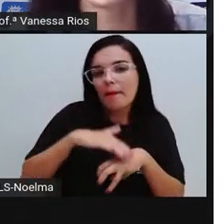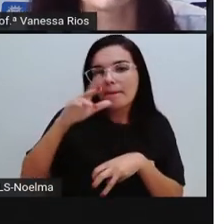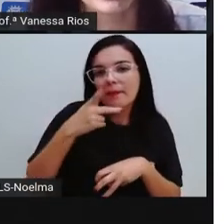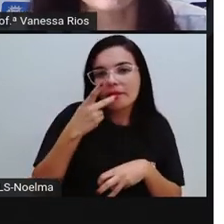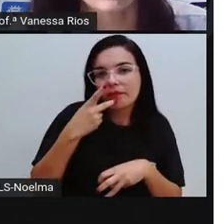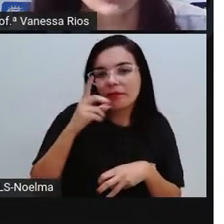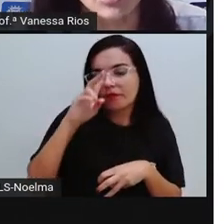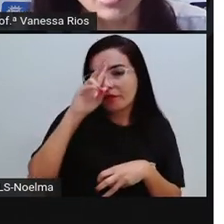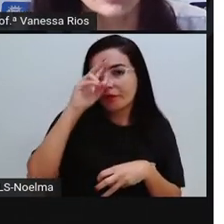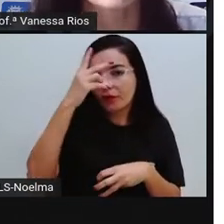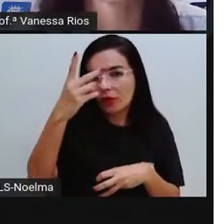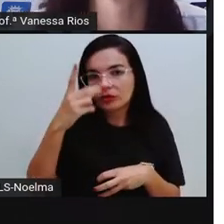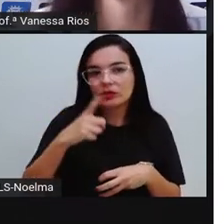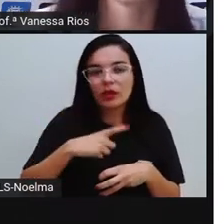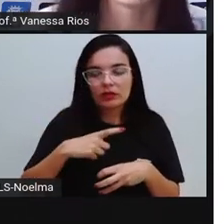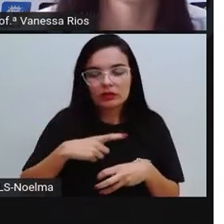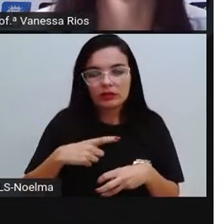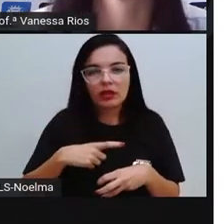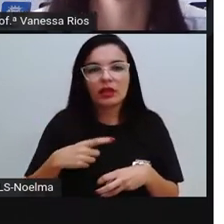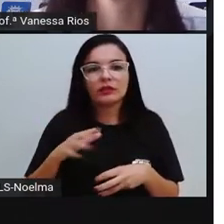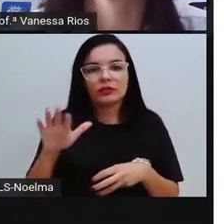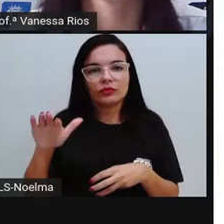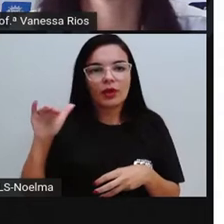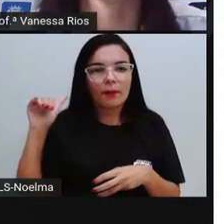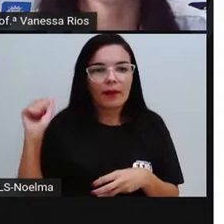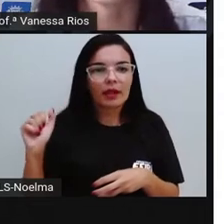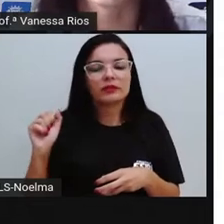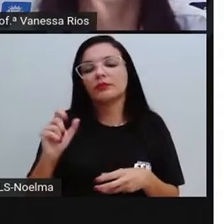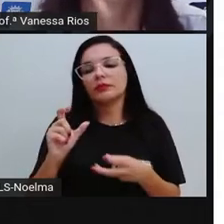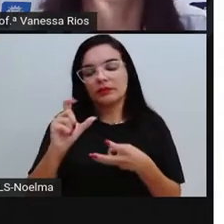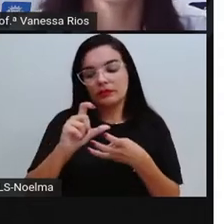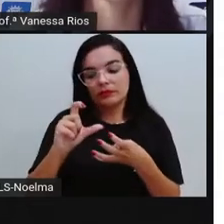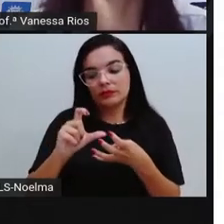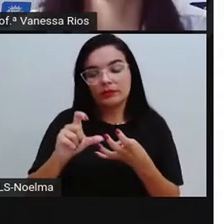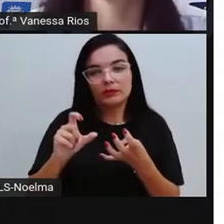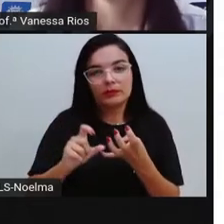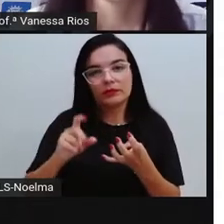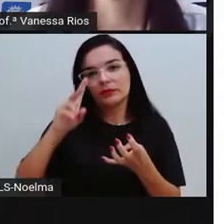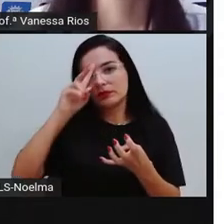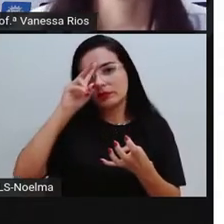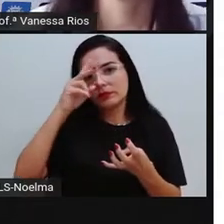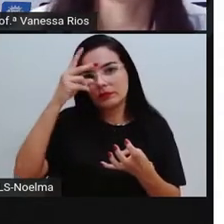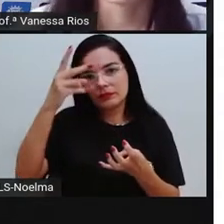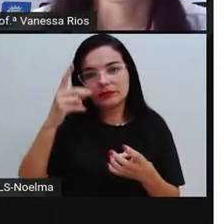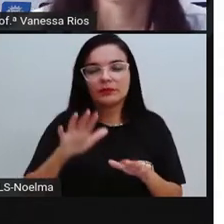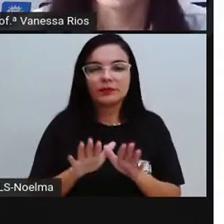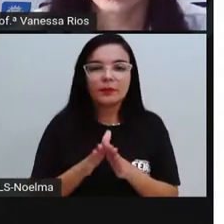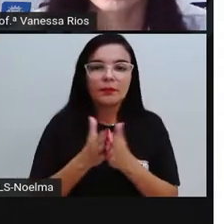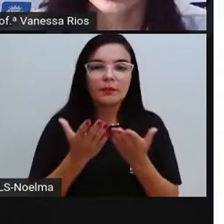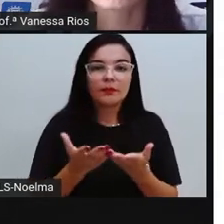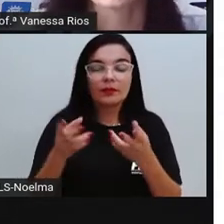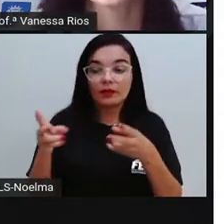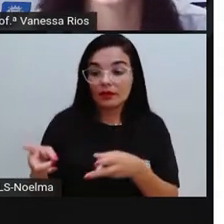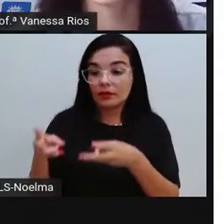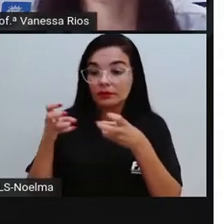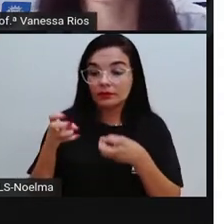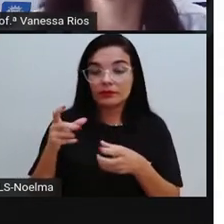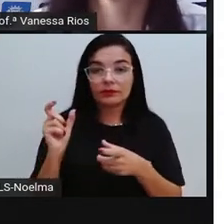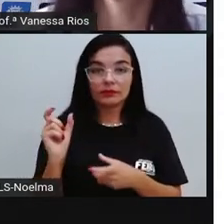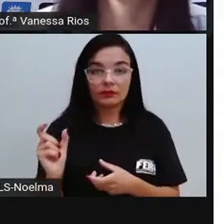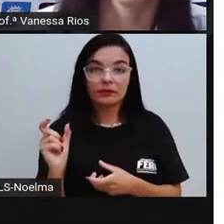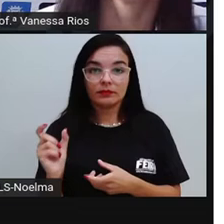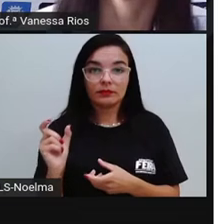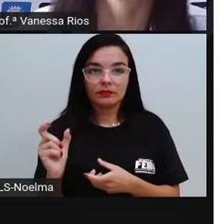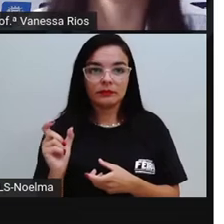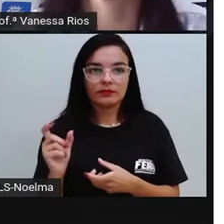sonora maior, ela é chamada de sílaba tônica. Quando a gente observa a palavra tônica, gente já lembra